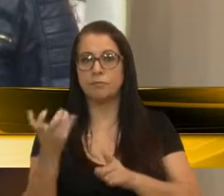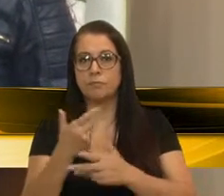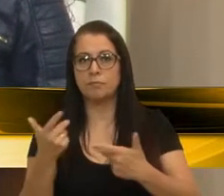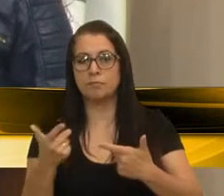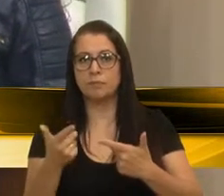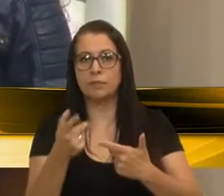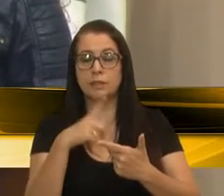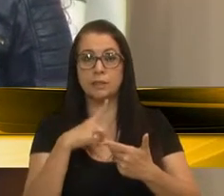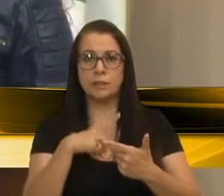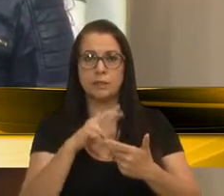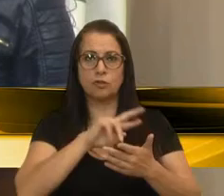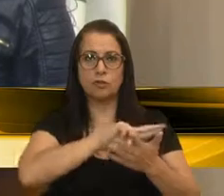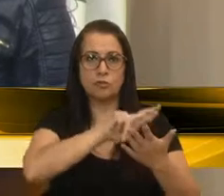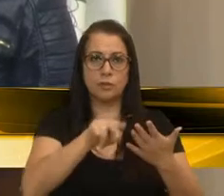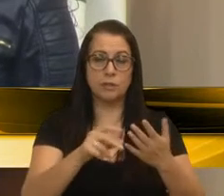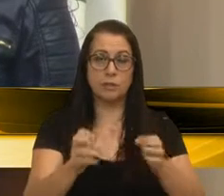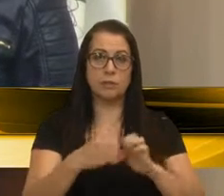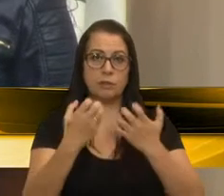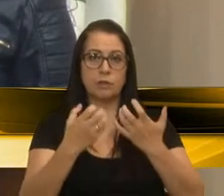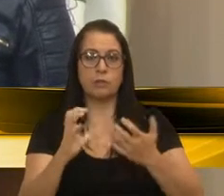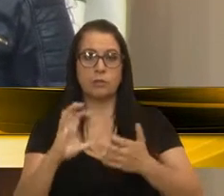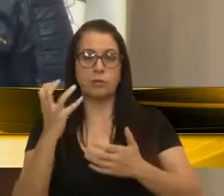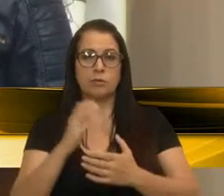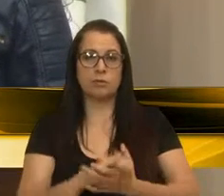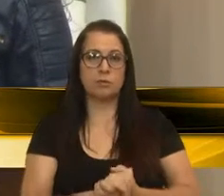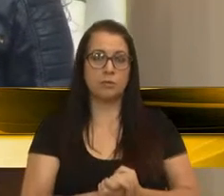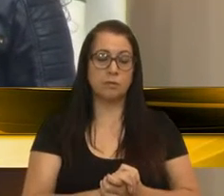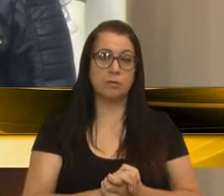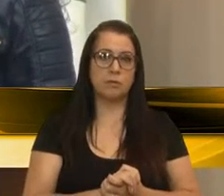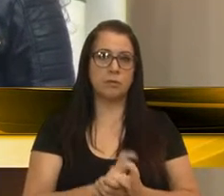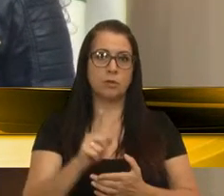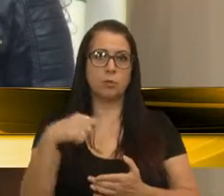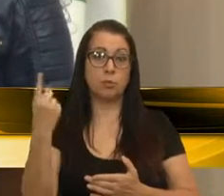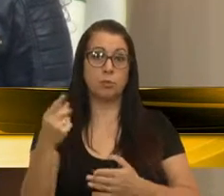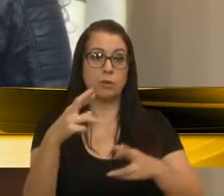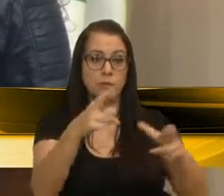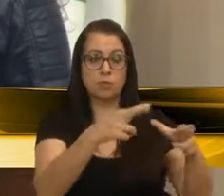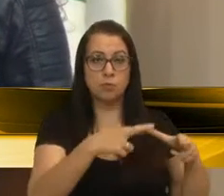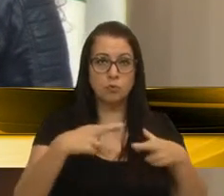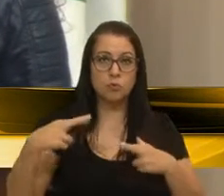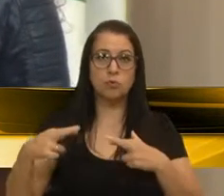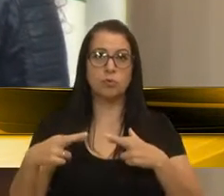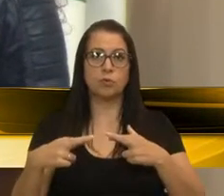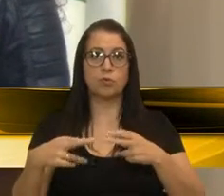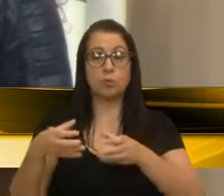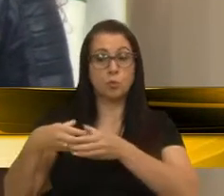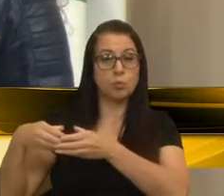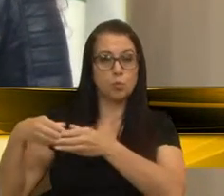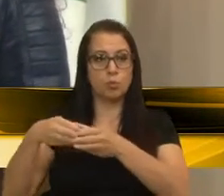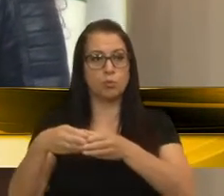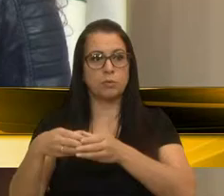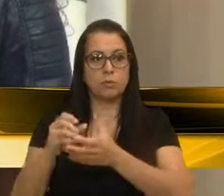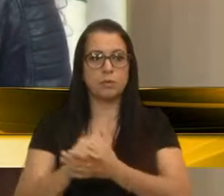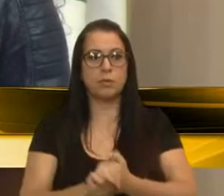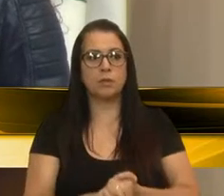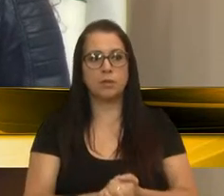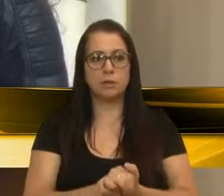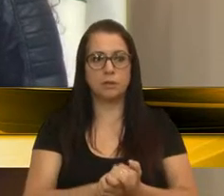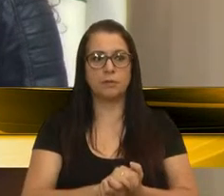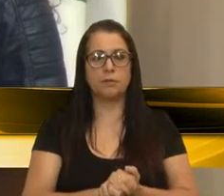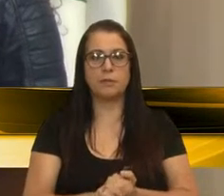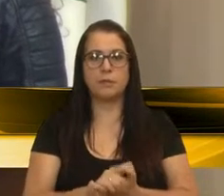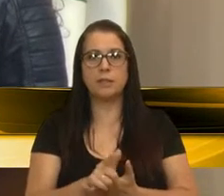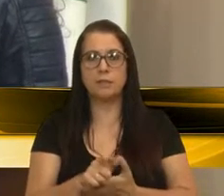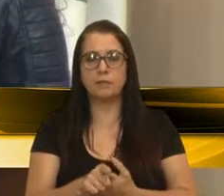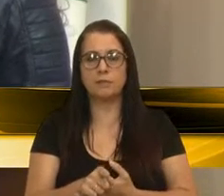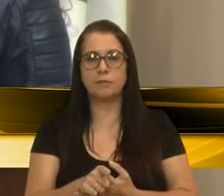até porque nós temos diversos eventos acontecendo em outras regiões, o trade turístico já tem uma forma de trabalhar